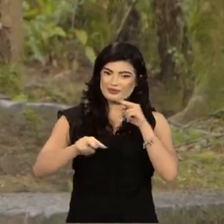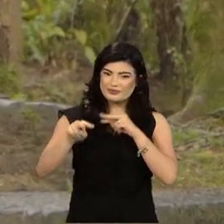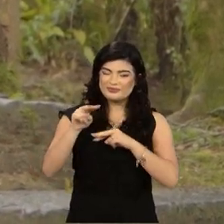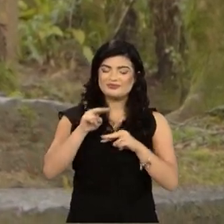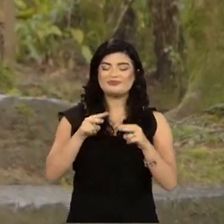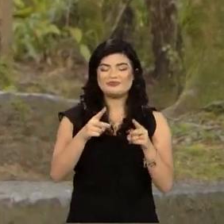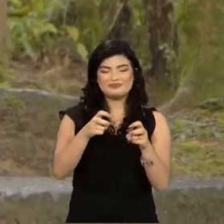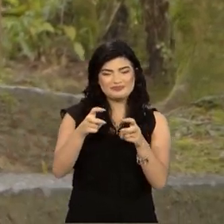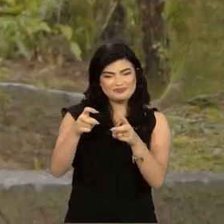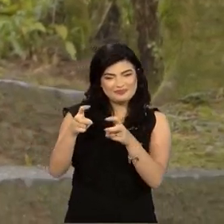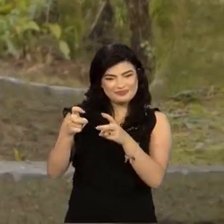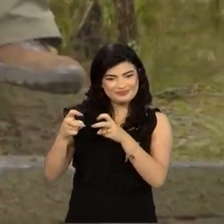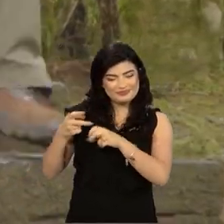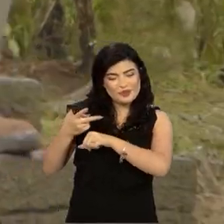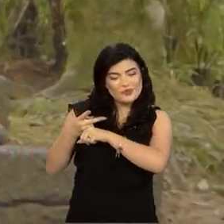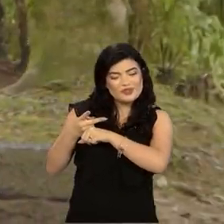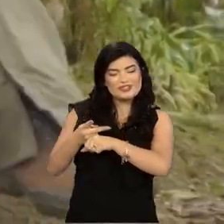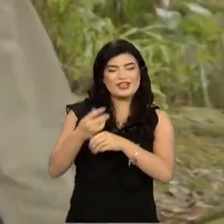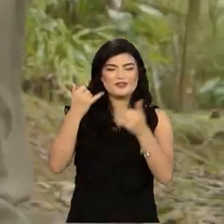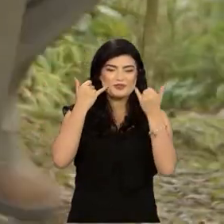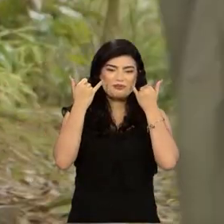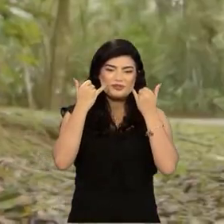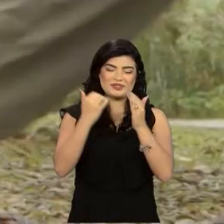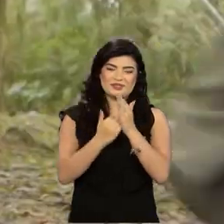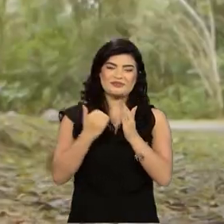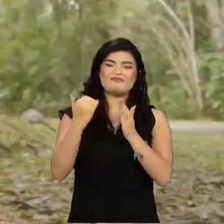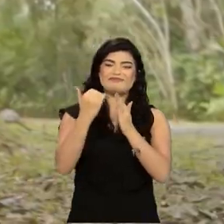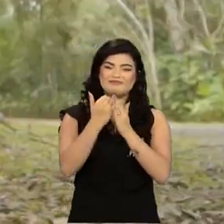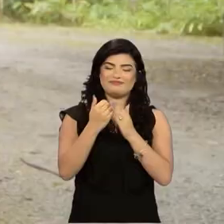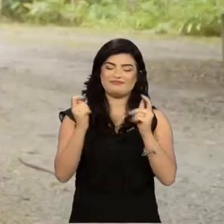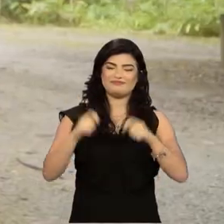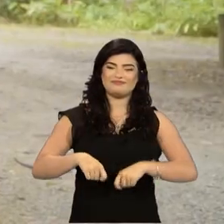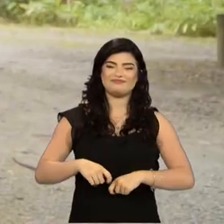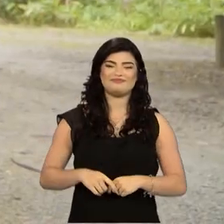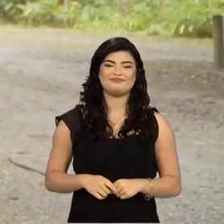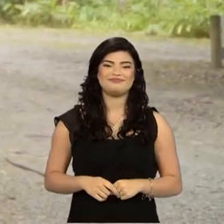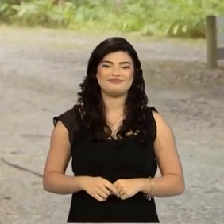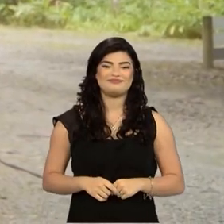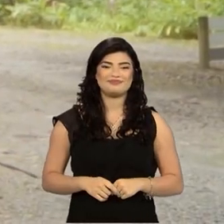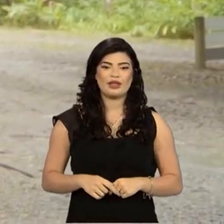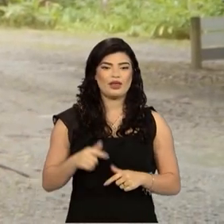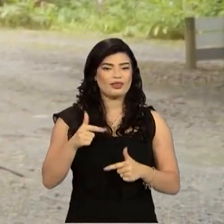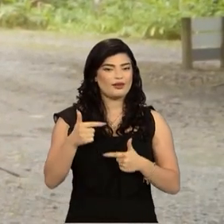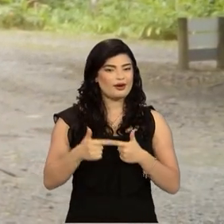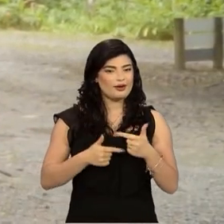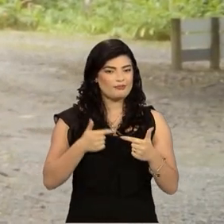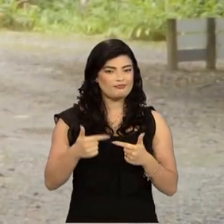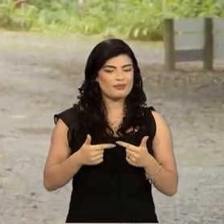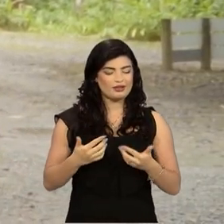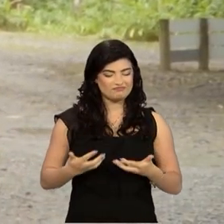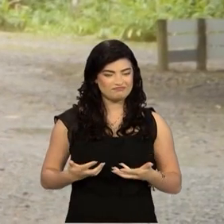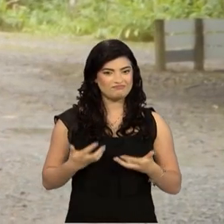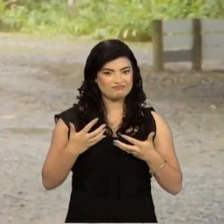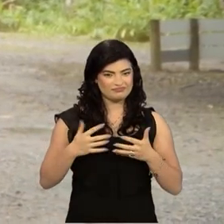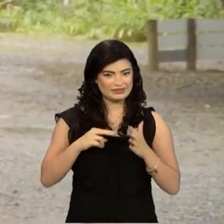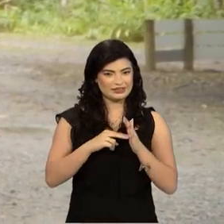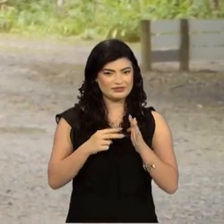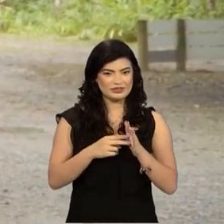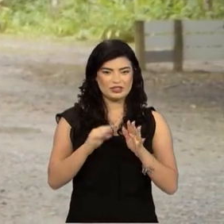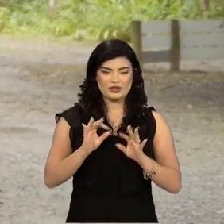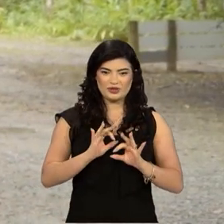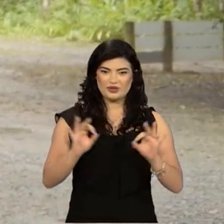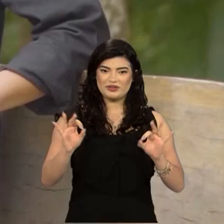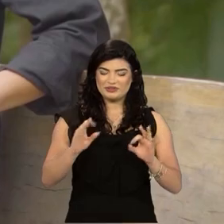e buscar essa harmonia aí, que é super possível. Um trabalho cheio de significado e